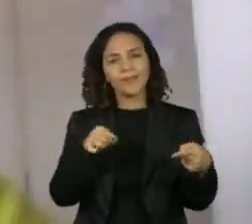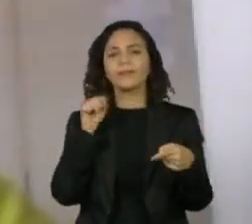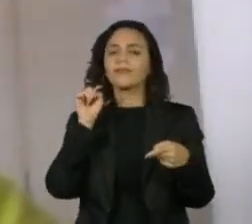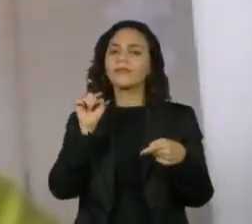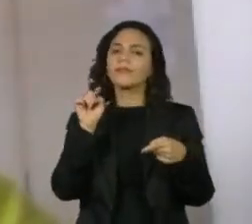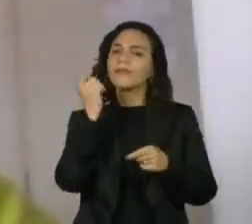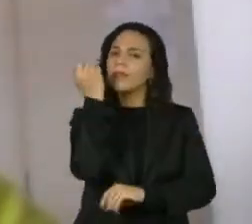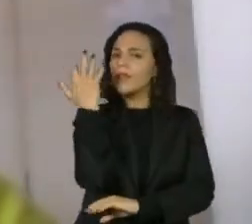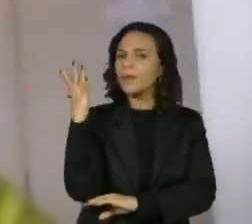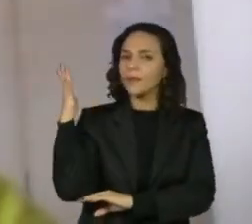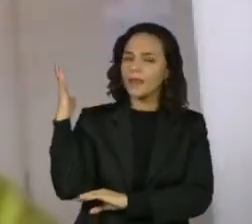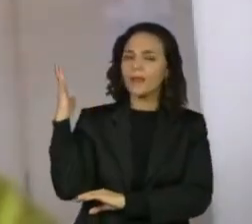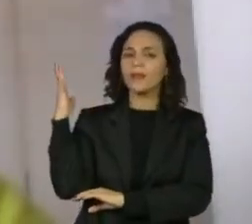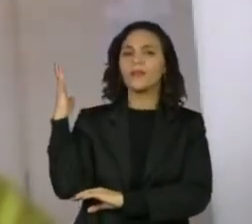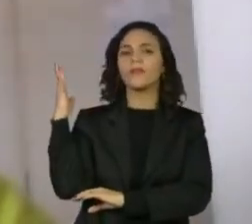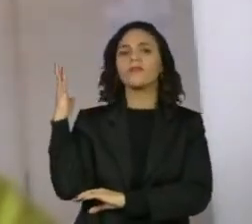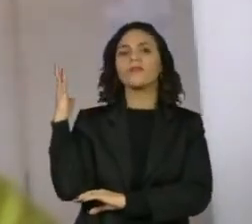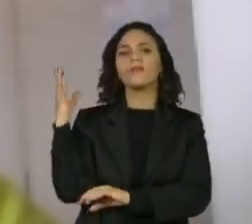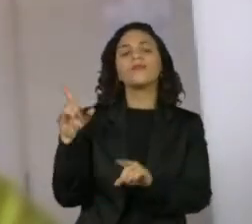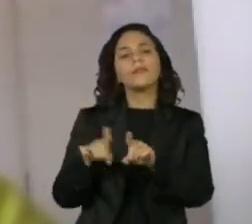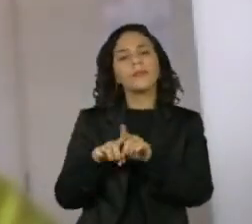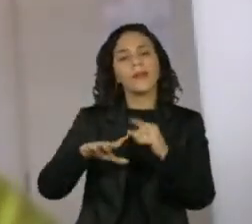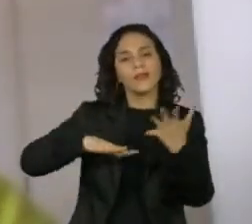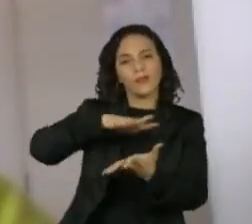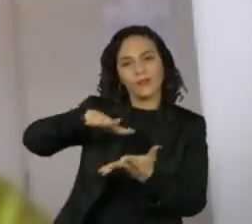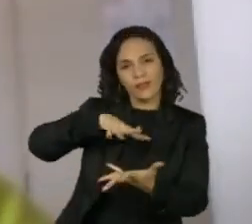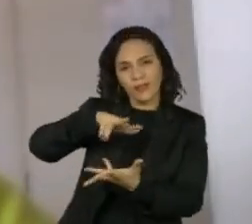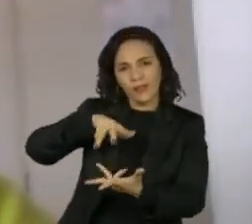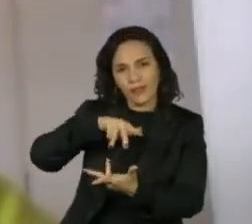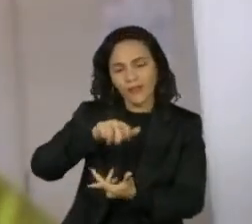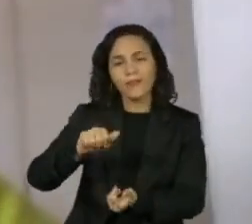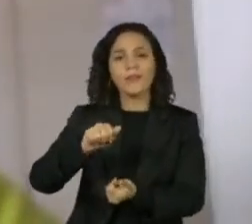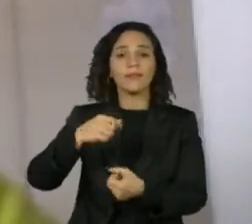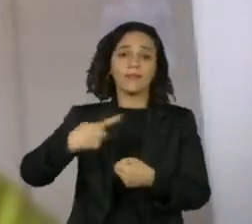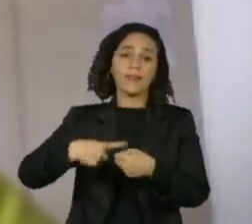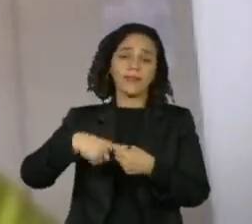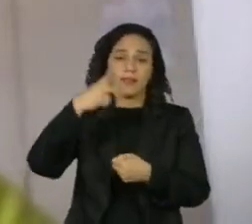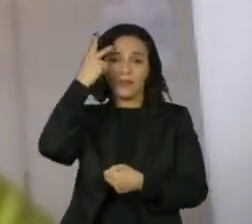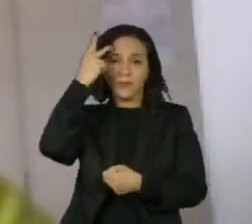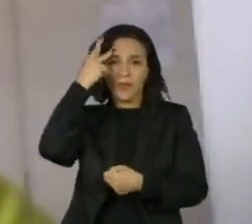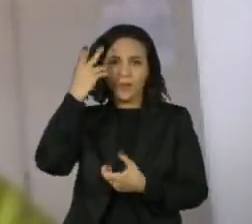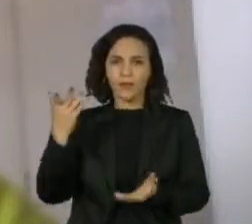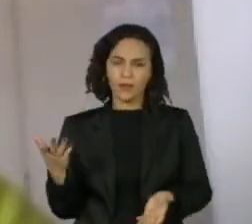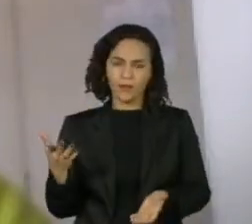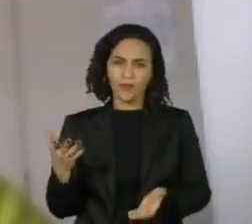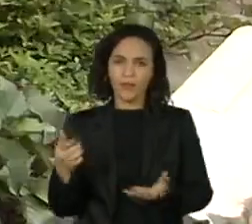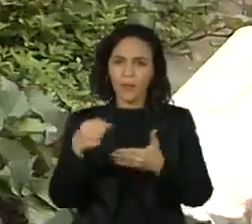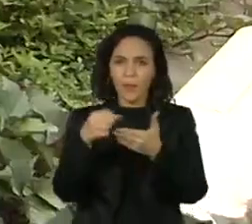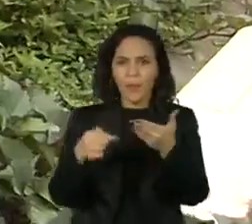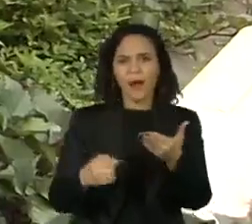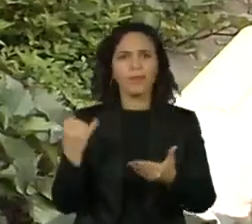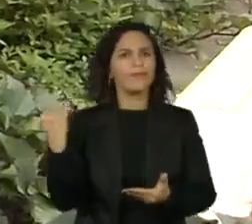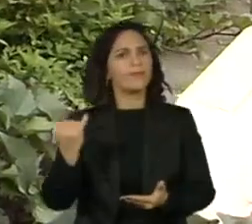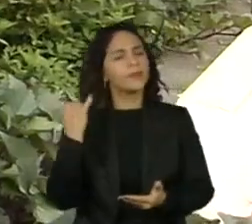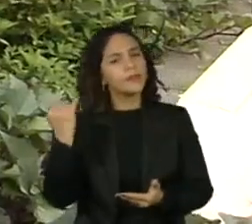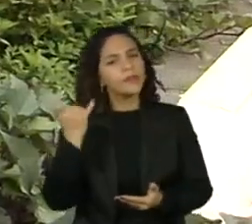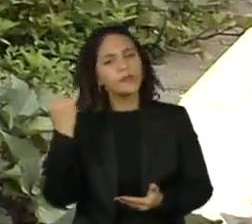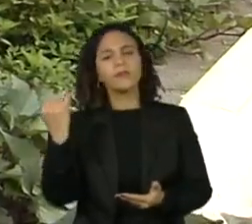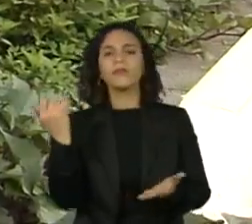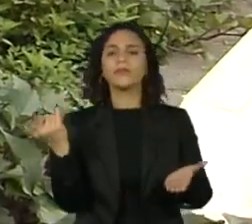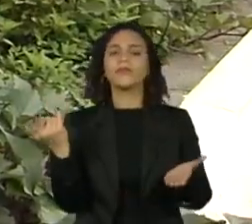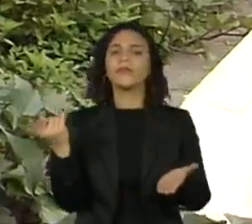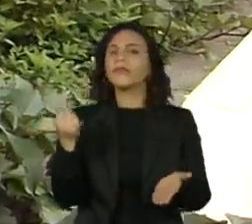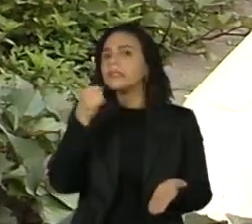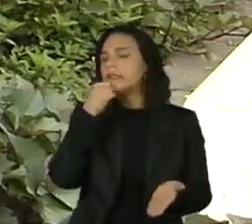ambientais, as questões da sustentabilidade da nossa cidade. São questões extremamente importantes, ligadas, por